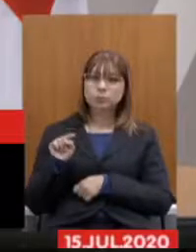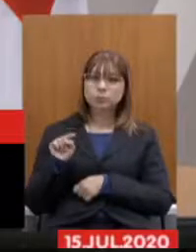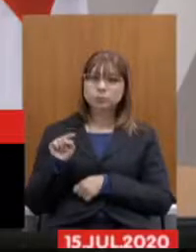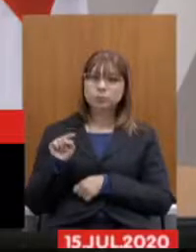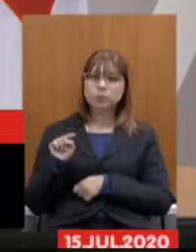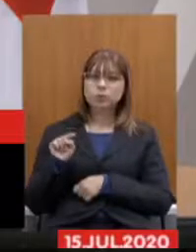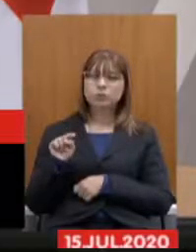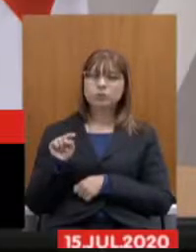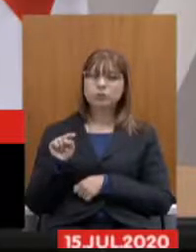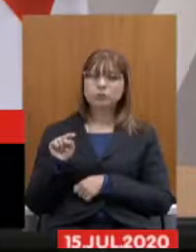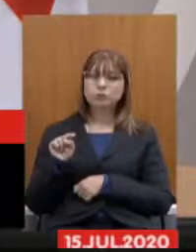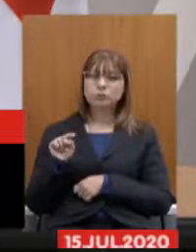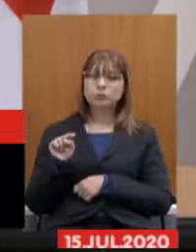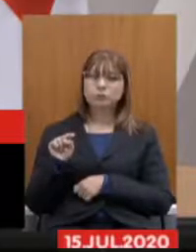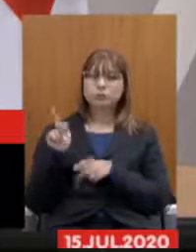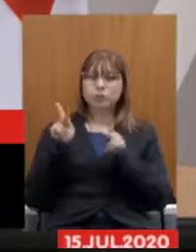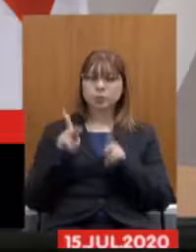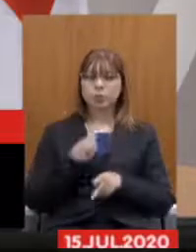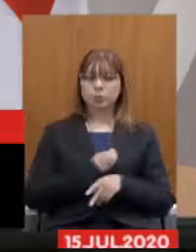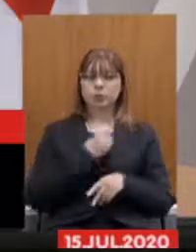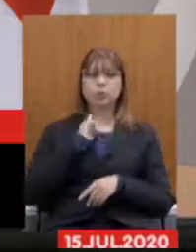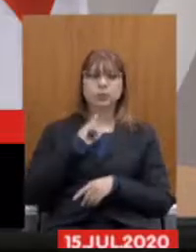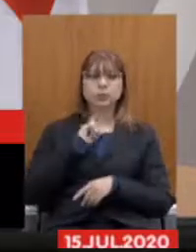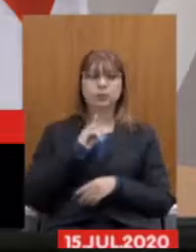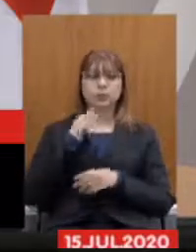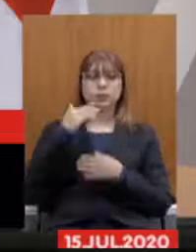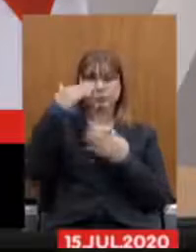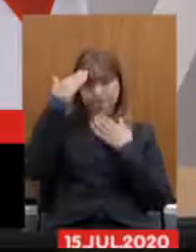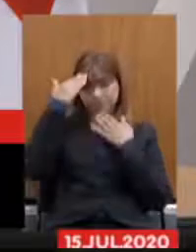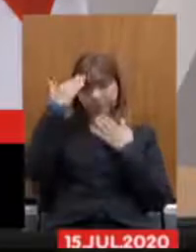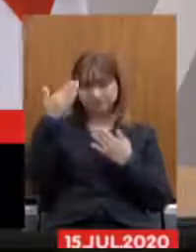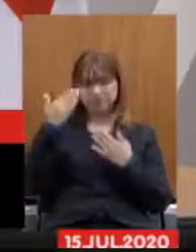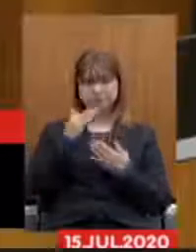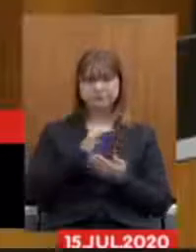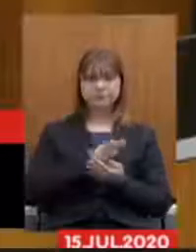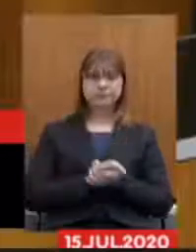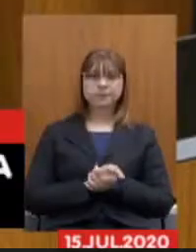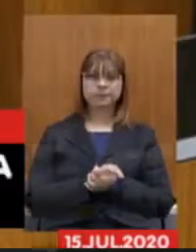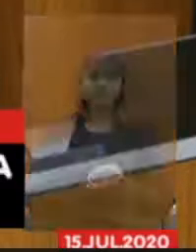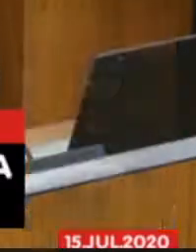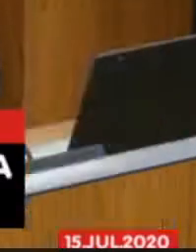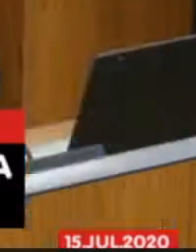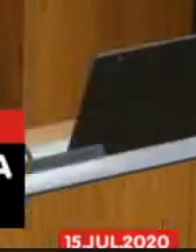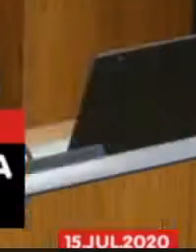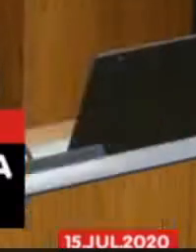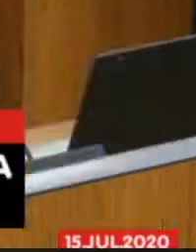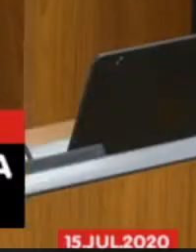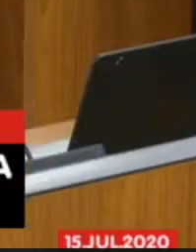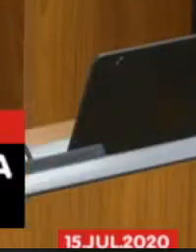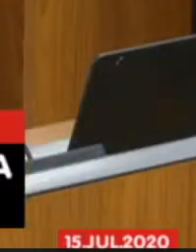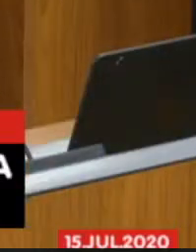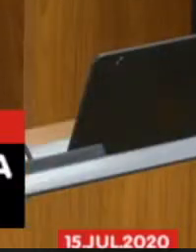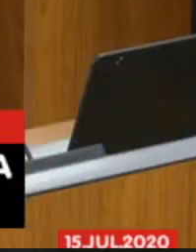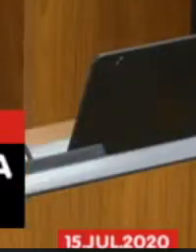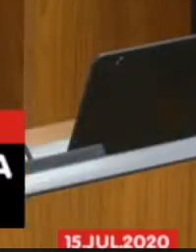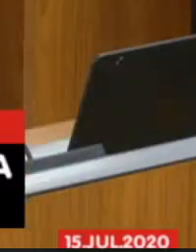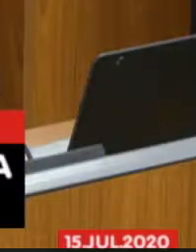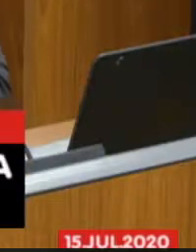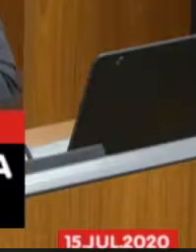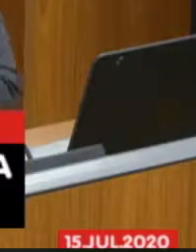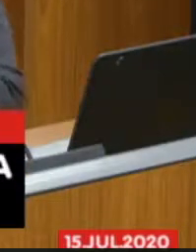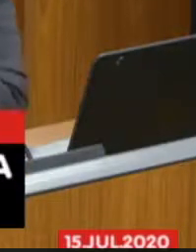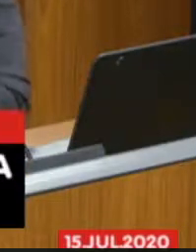moradores aqui de Minas Gerais muito obrigado esta casa agradece ao senhor Renato Almeida de Barros do